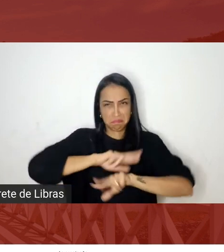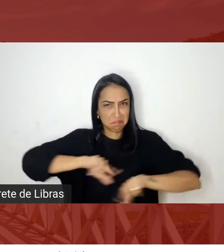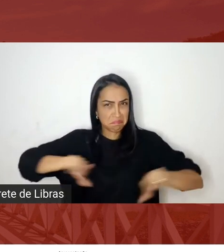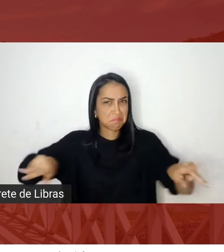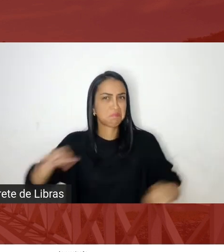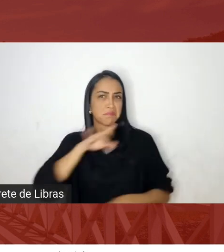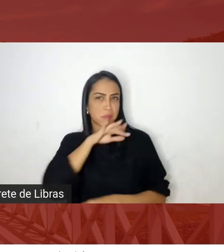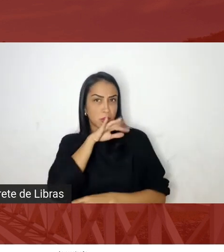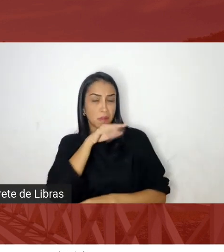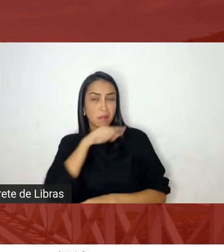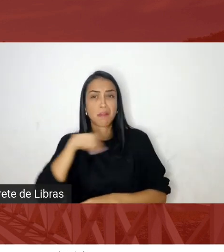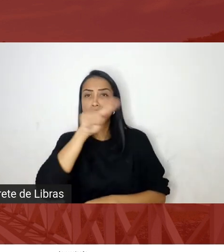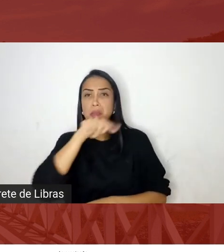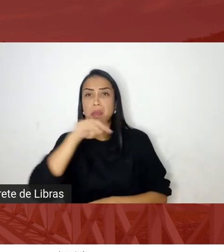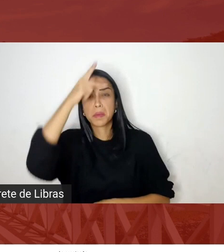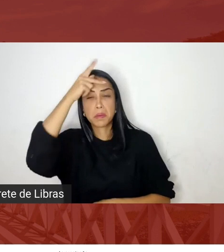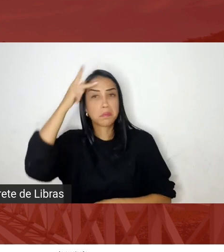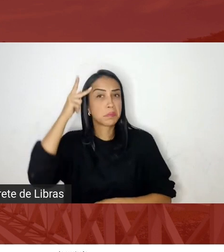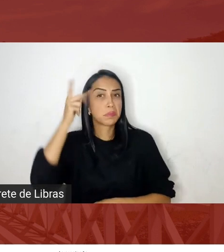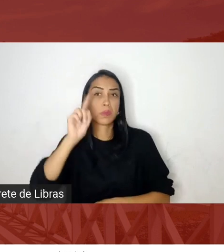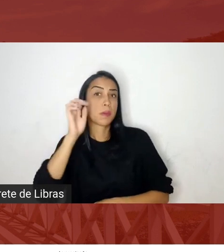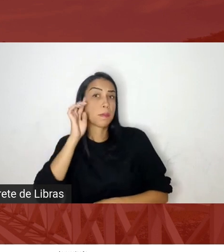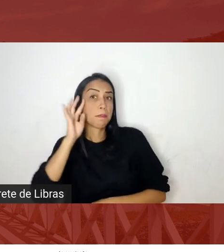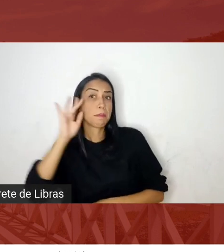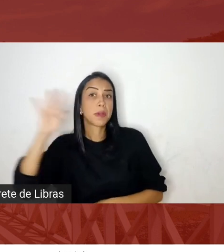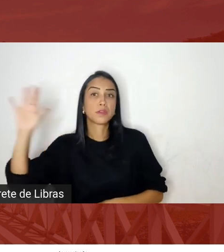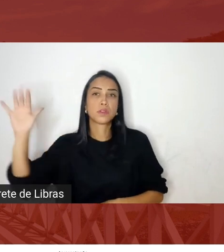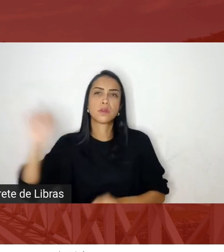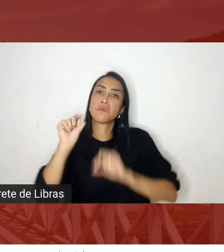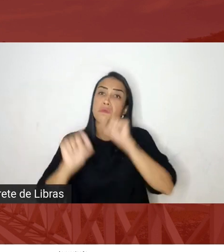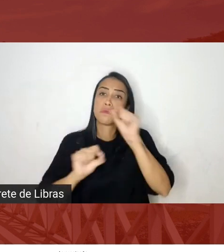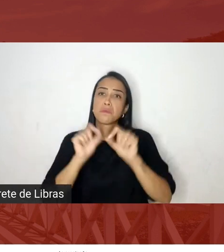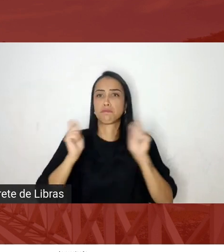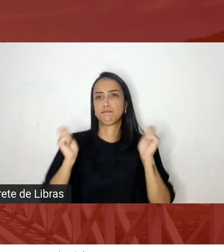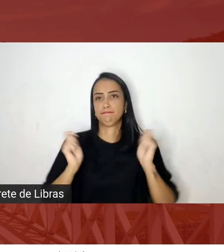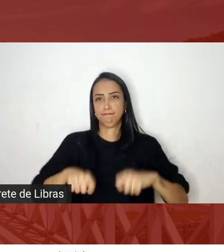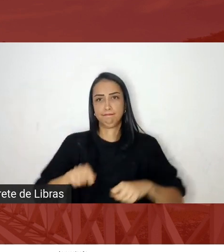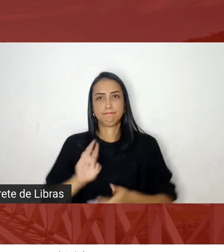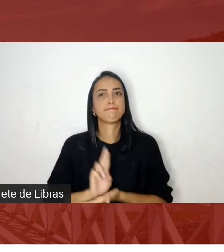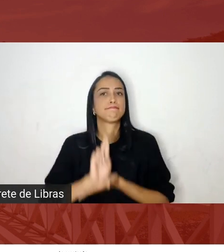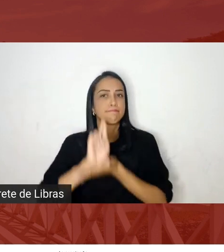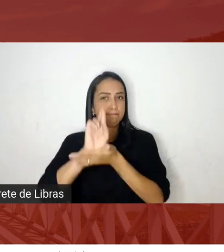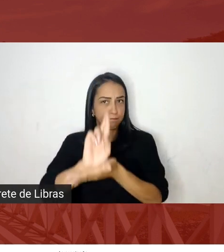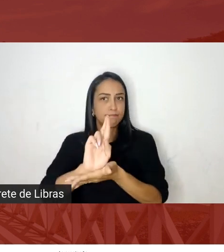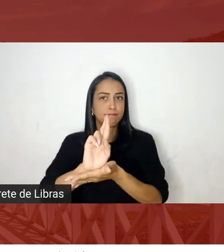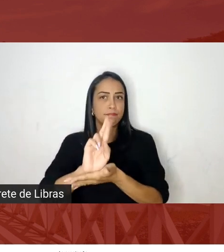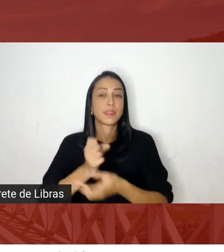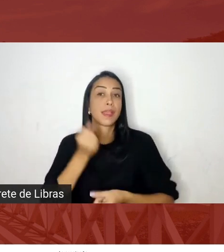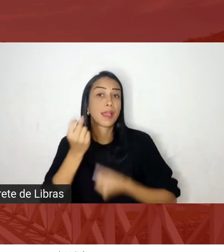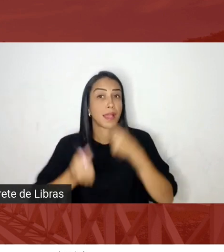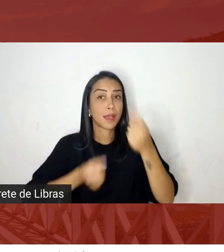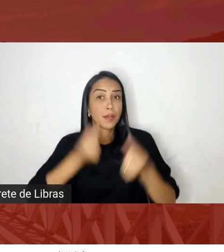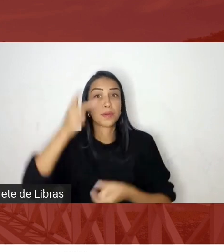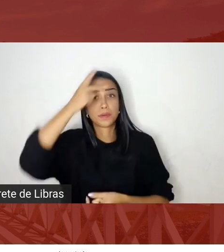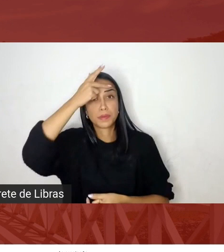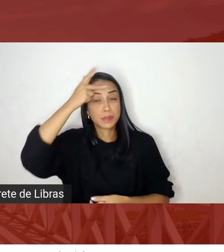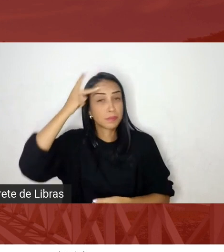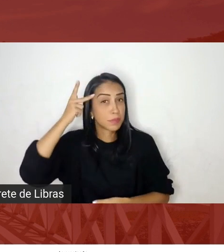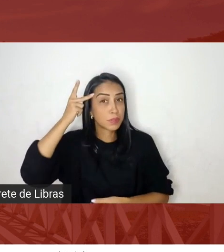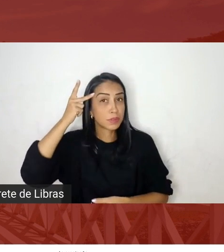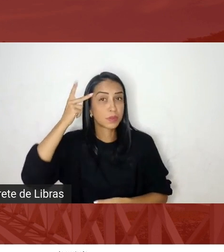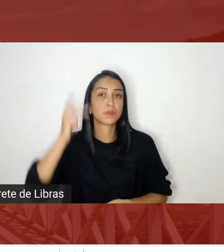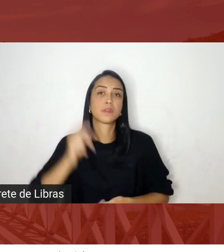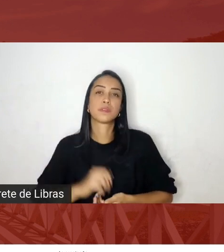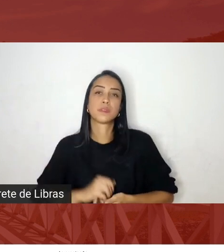tem nem a noção do que isso pode representar tanto é que muitas delas depois vem a público e